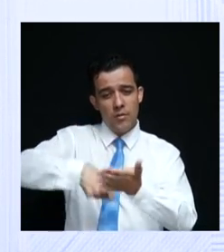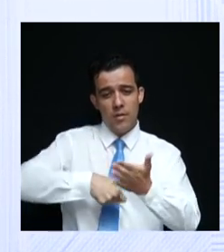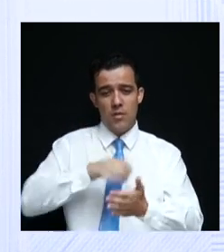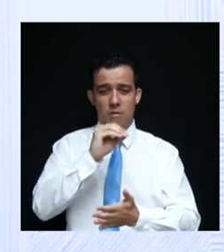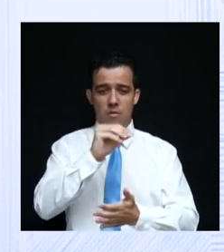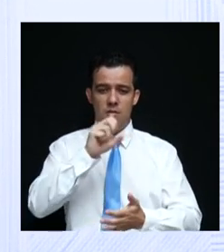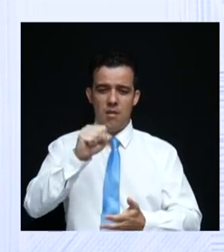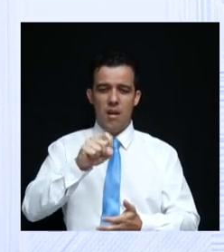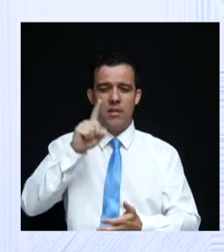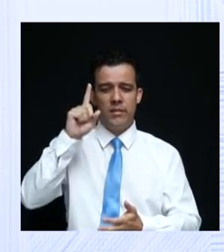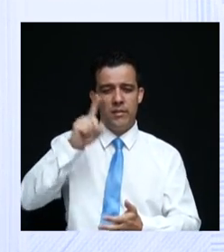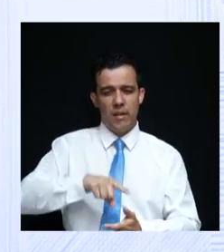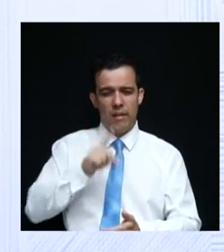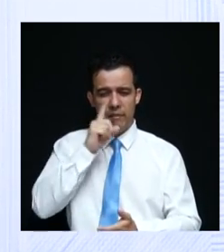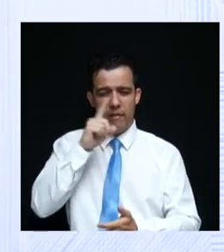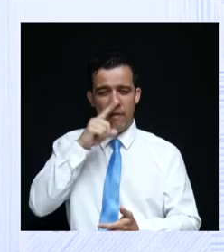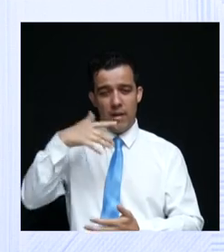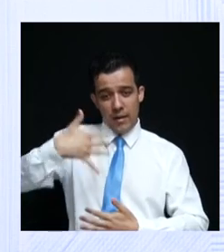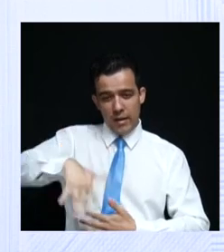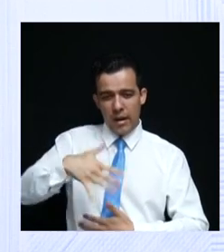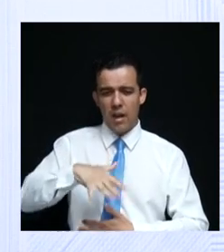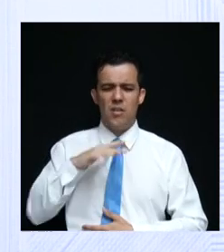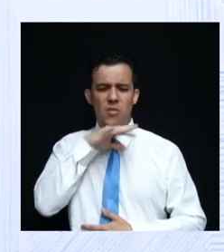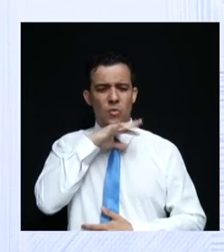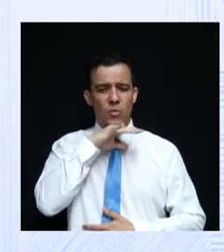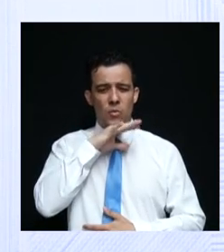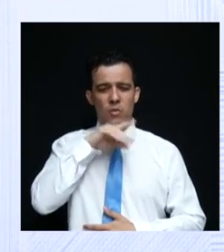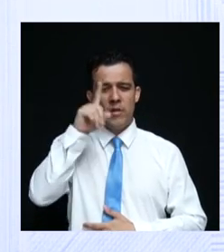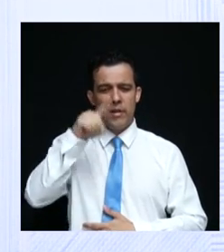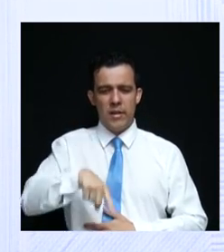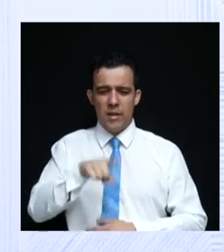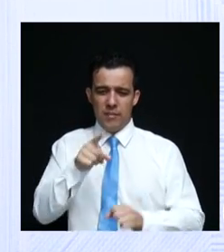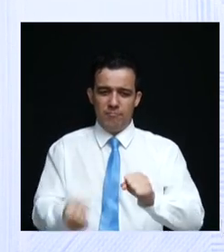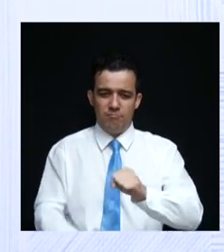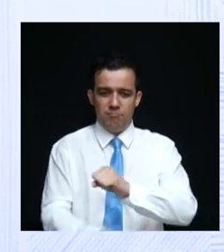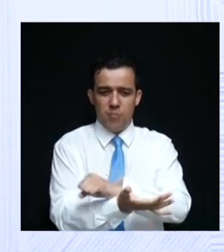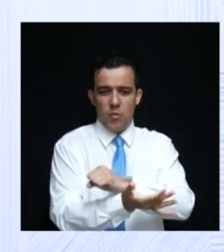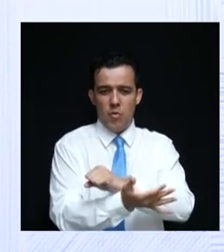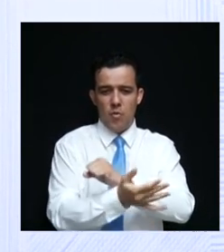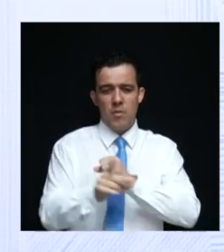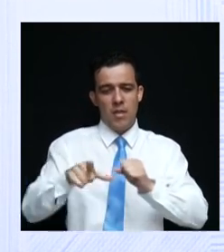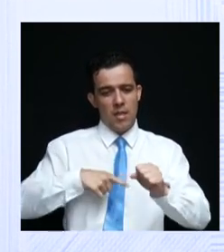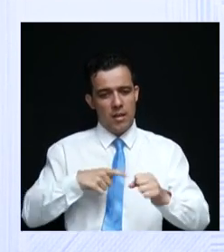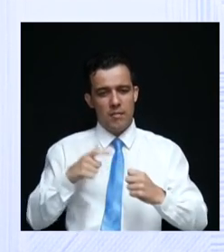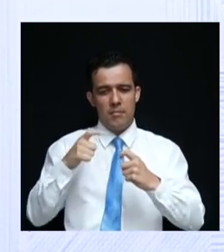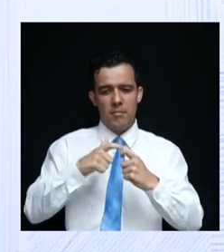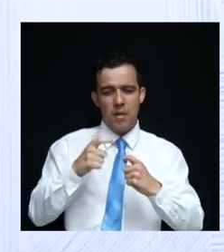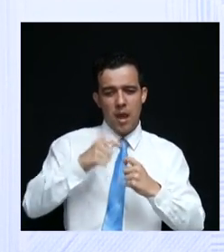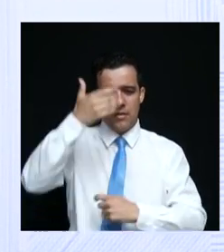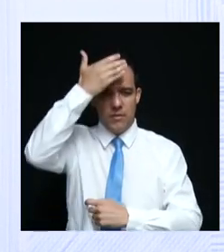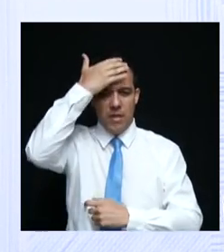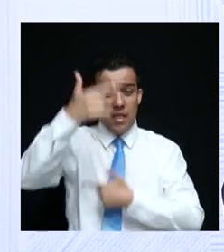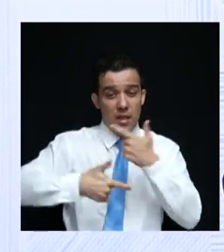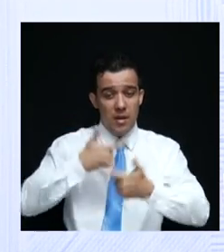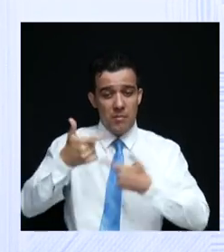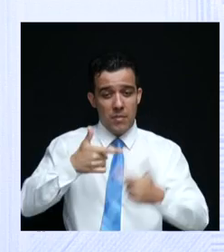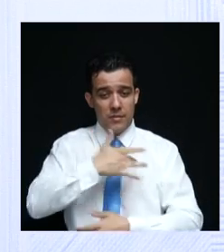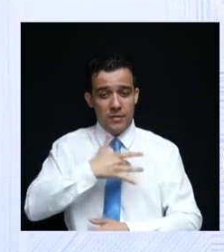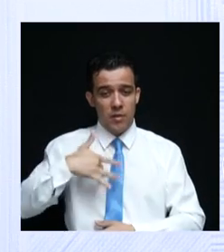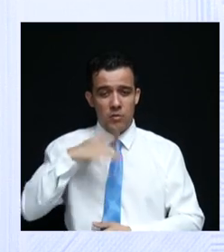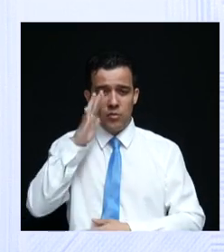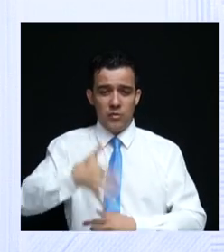ineficiente, é caro, é ruim. É um gargalo de corrupção. Médicos, enfermeiros, trabalhadores da saúde, vem